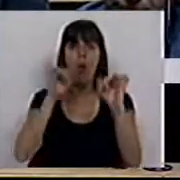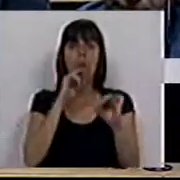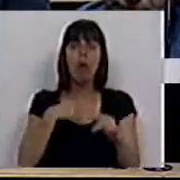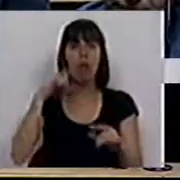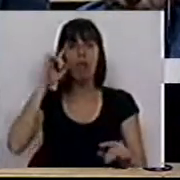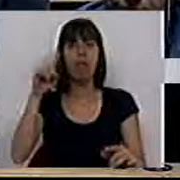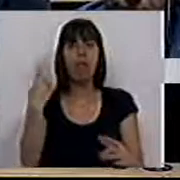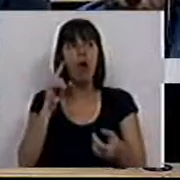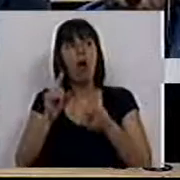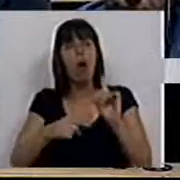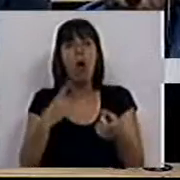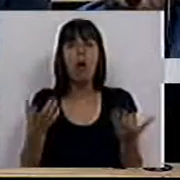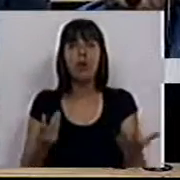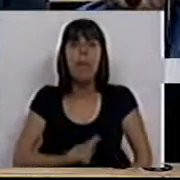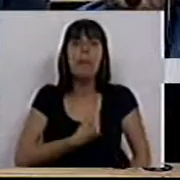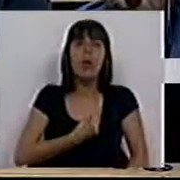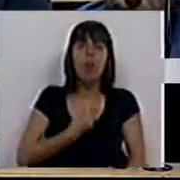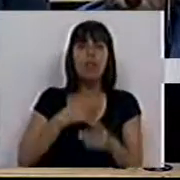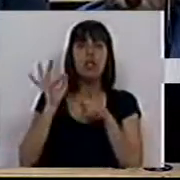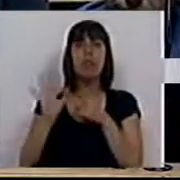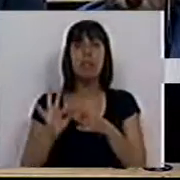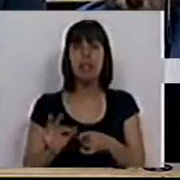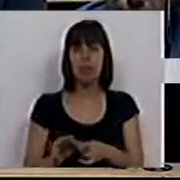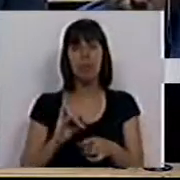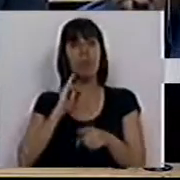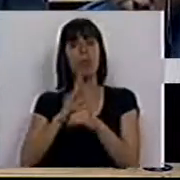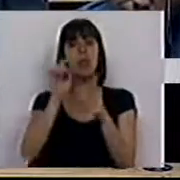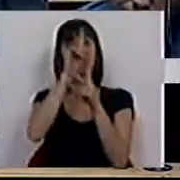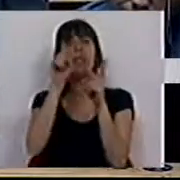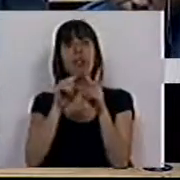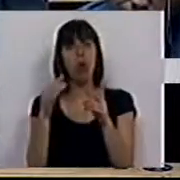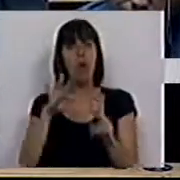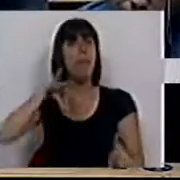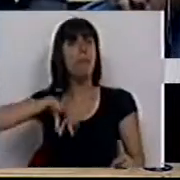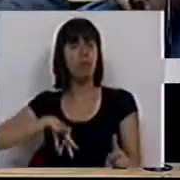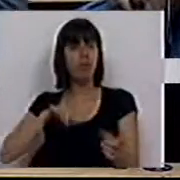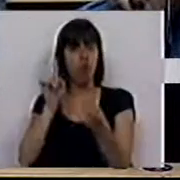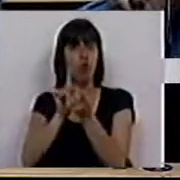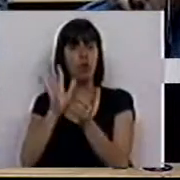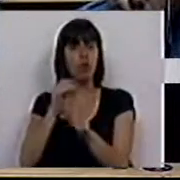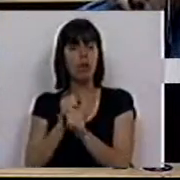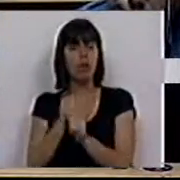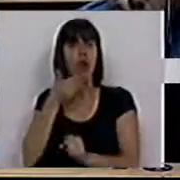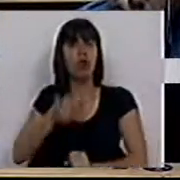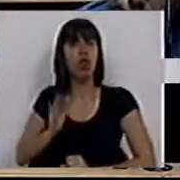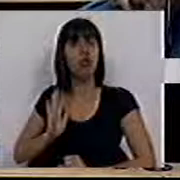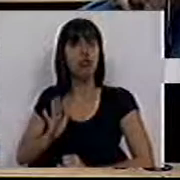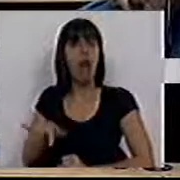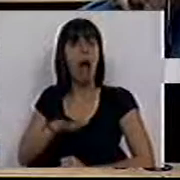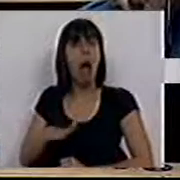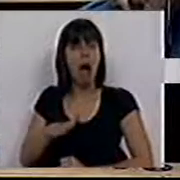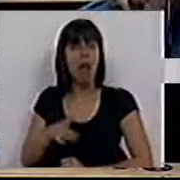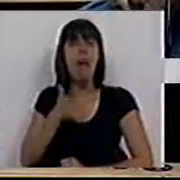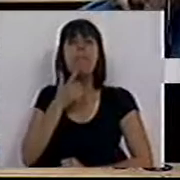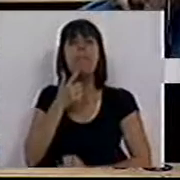podermos ter uma noção de preocupações específicas. Outra questão é, foram ouvidos os profissionais que já trabalham, os técnicos que já estão na